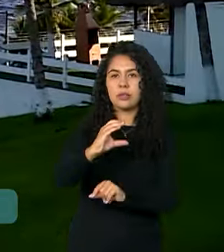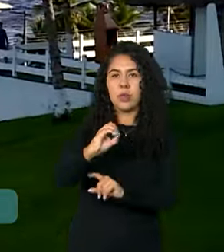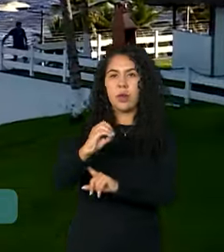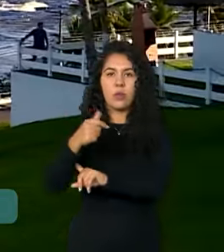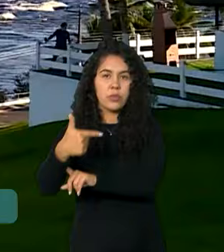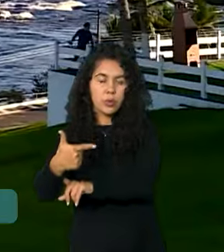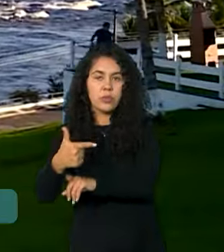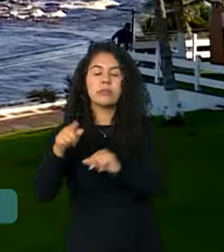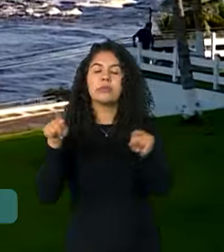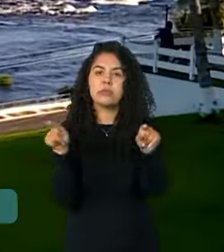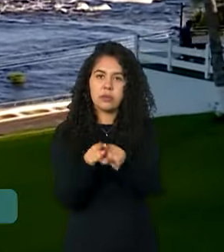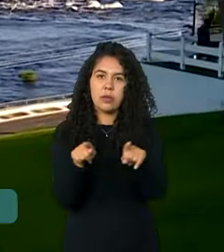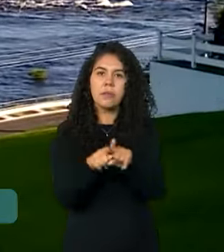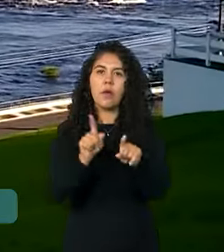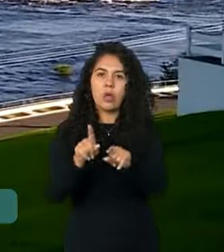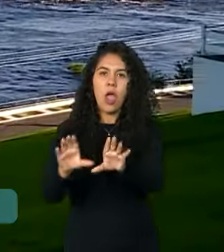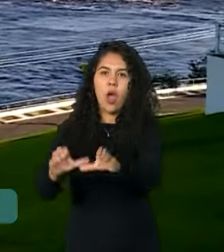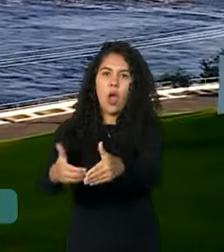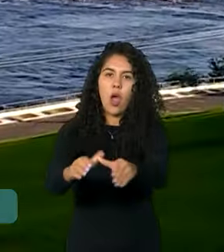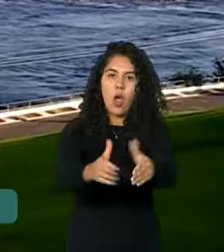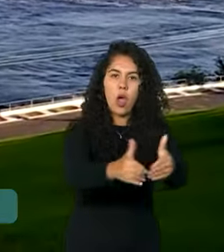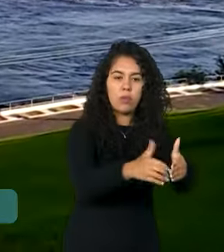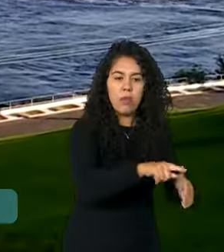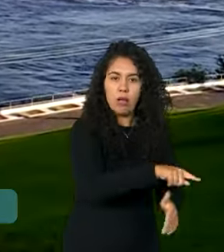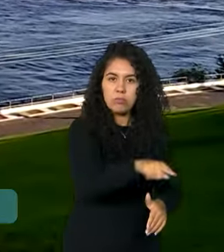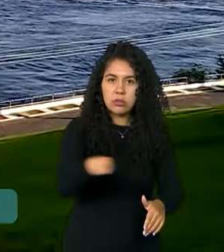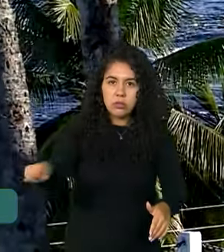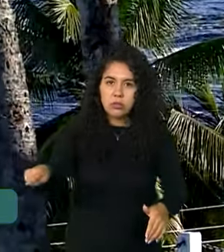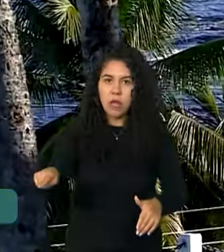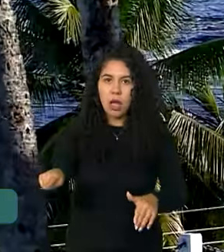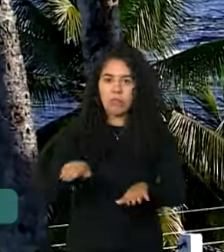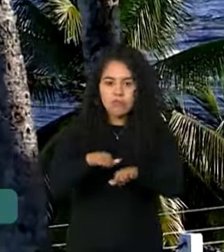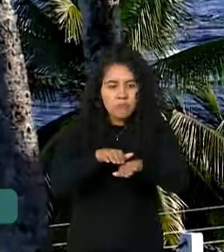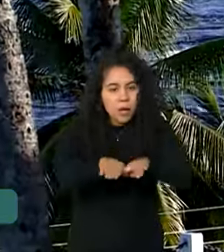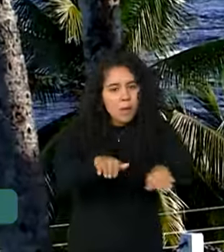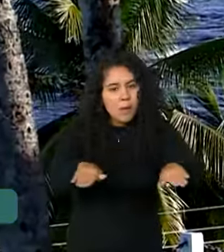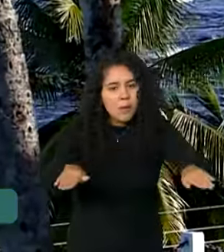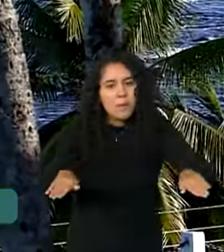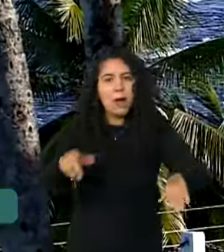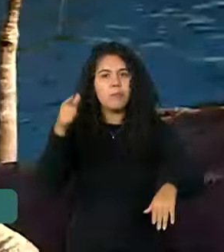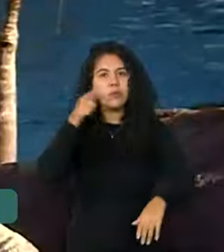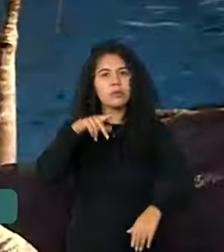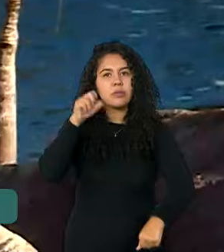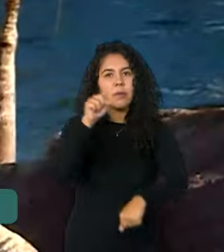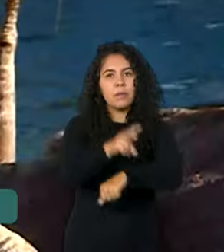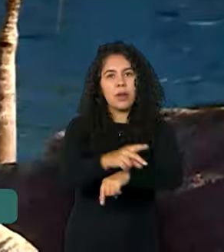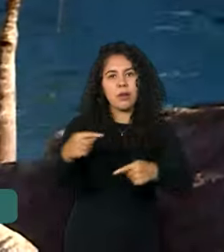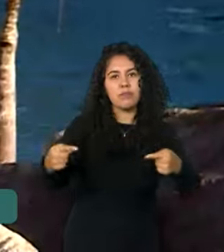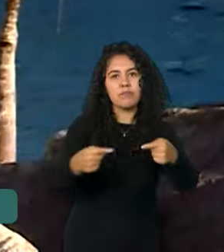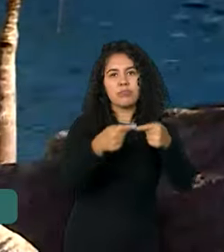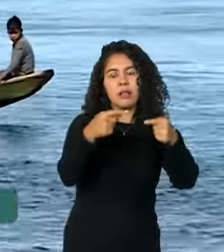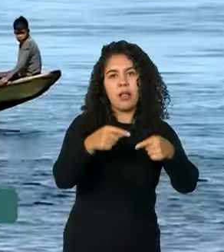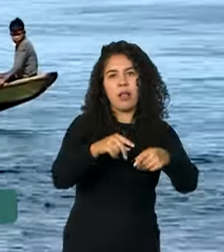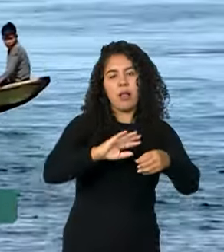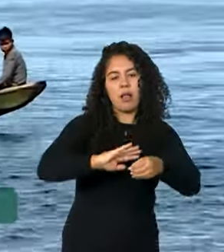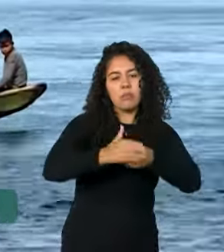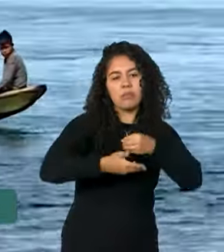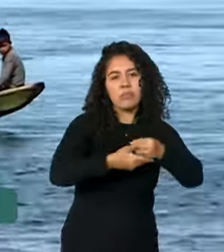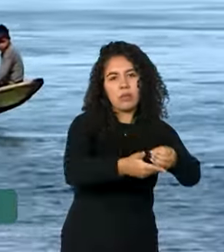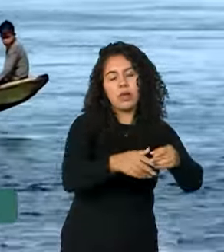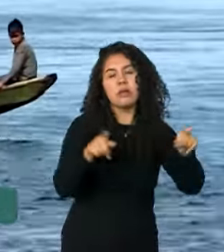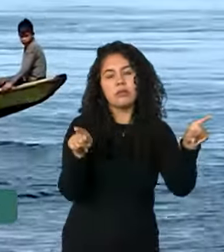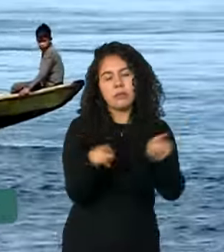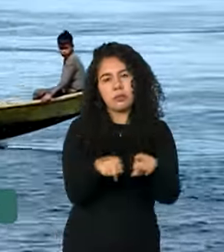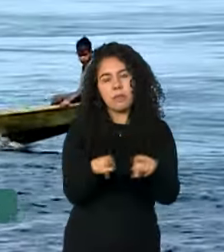em envolver as comunidades locais e gerar o chamado emprego verde, ou seja, ligado ao meio ambiente e com